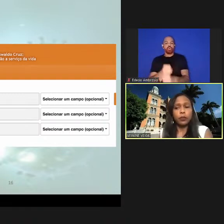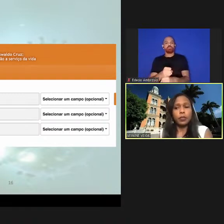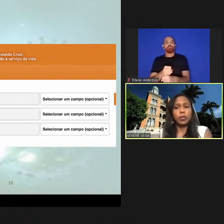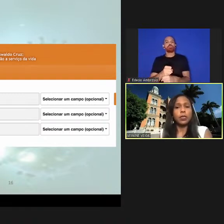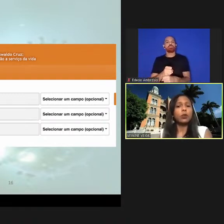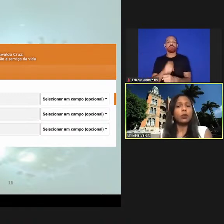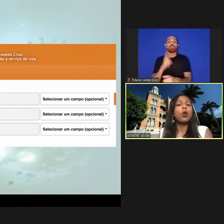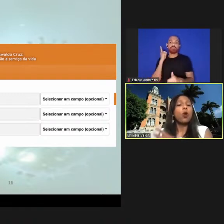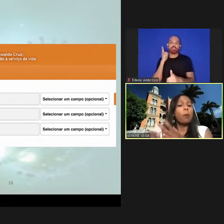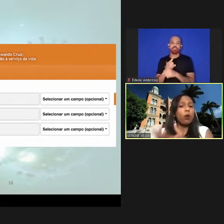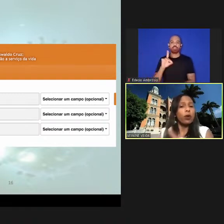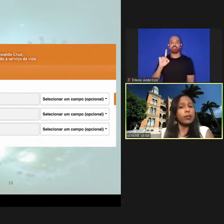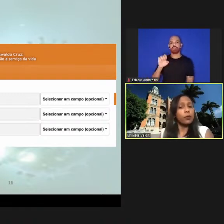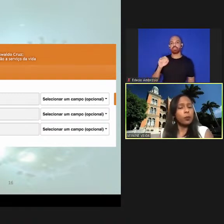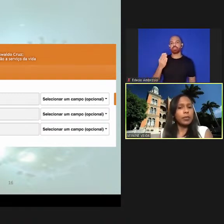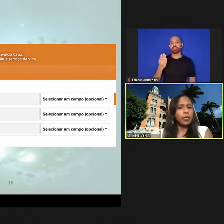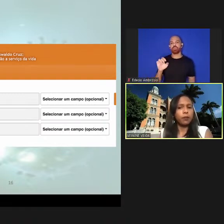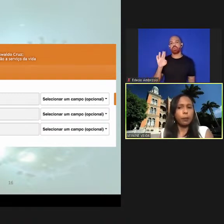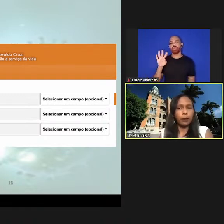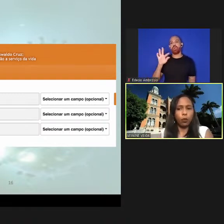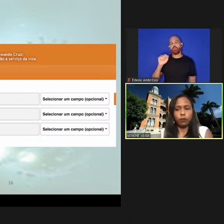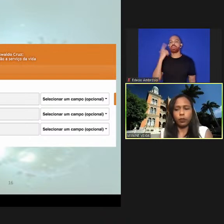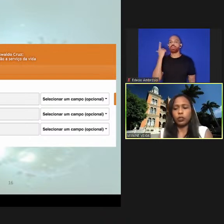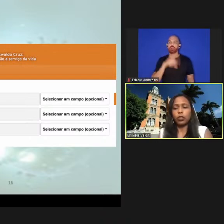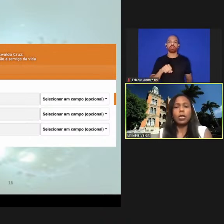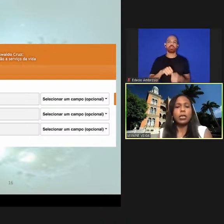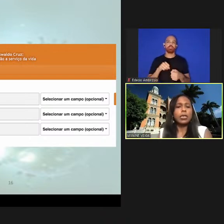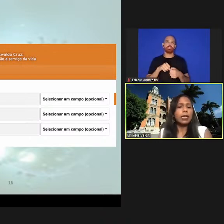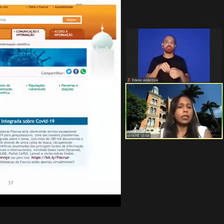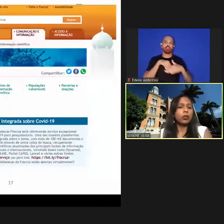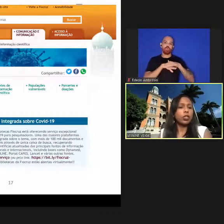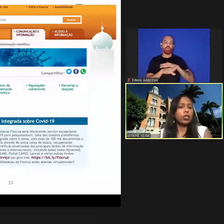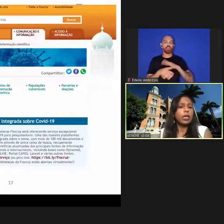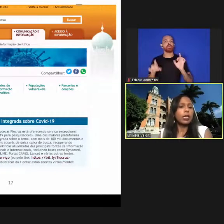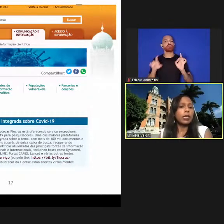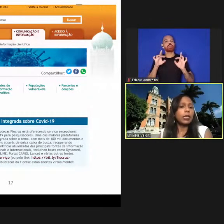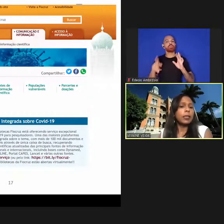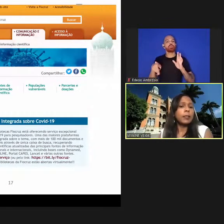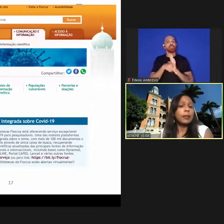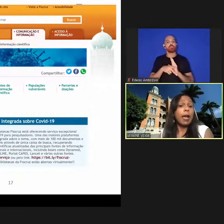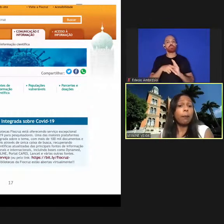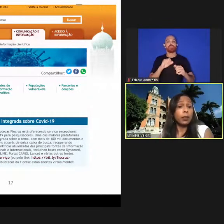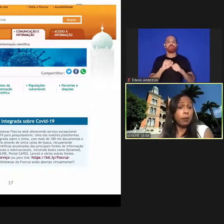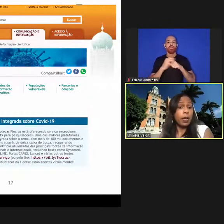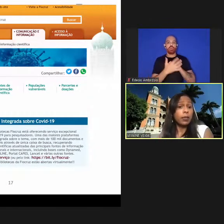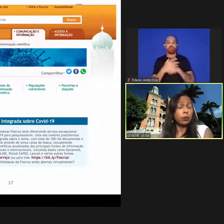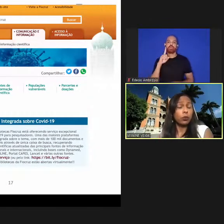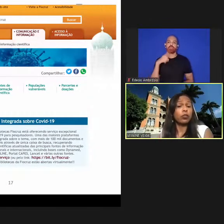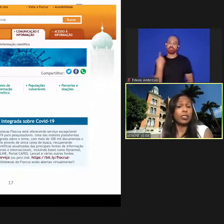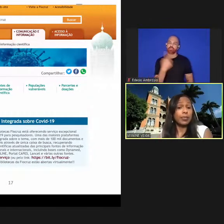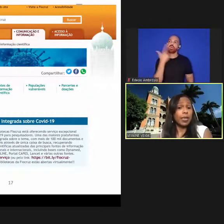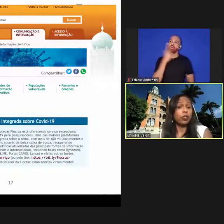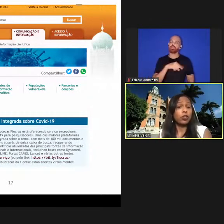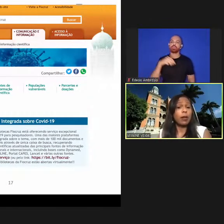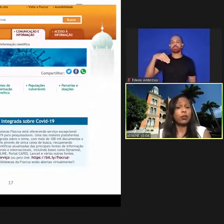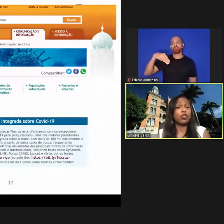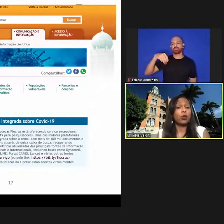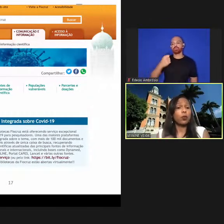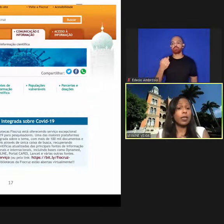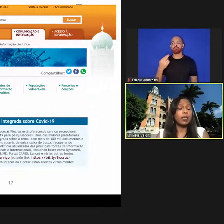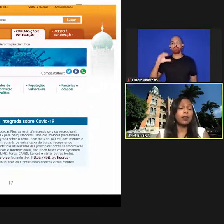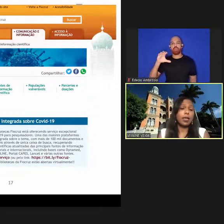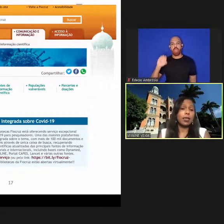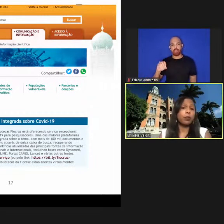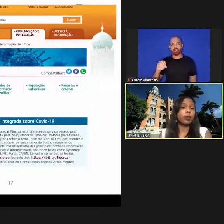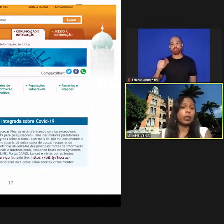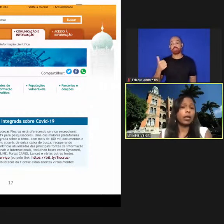conseguimos fazer isso com uma coleção específica para a COVID e aí nós em março 17 de março a gente